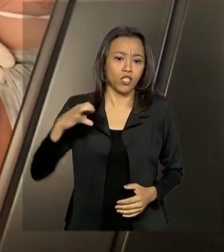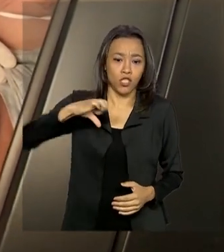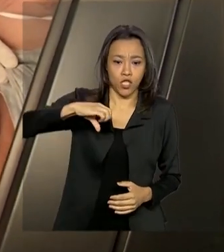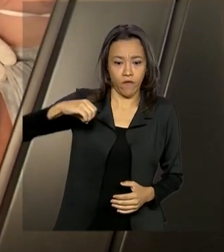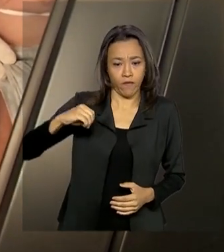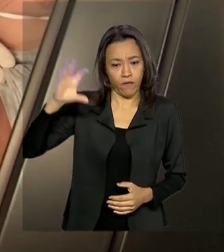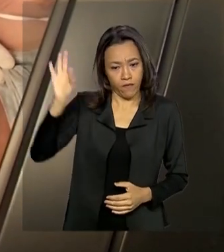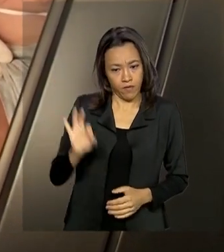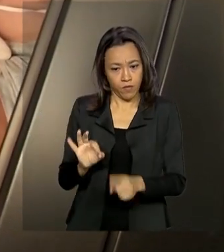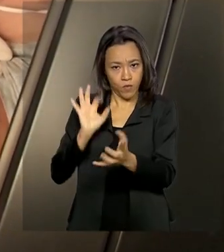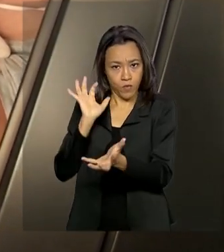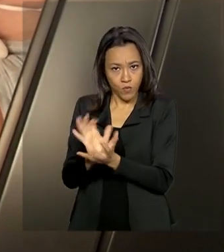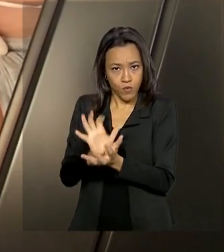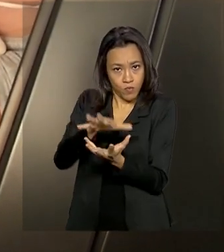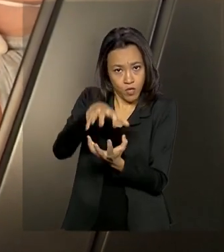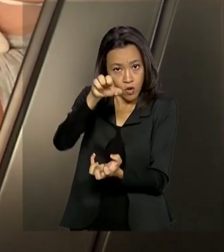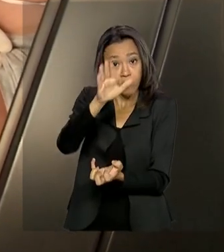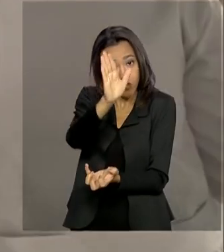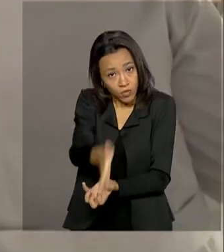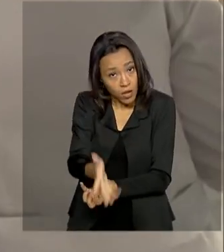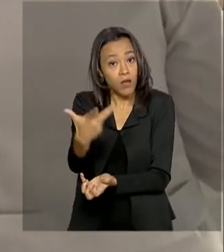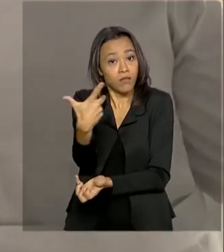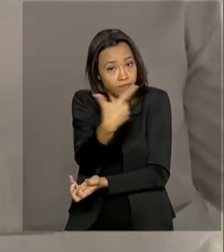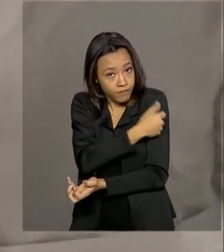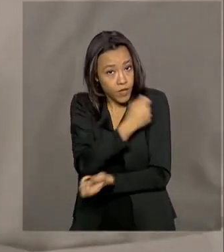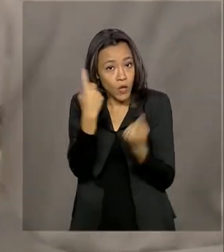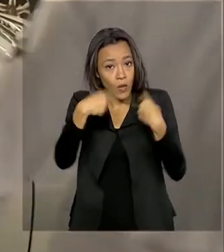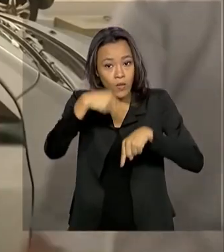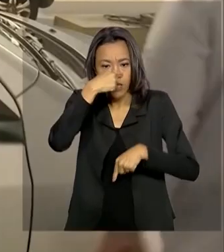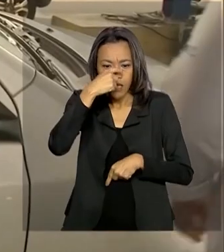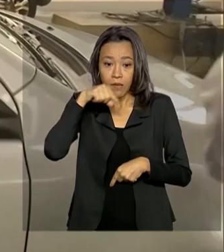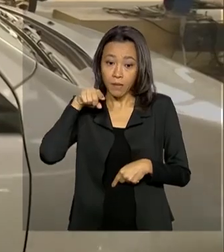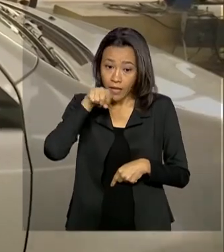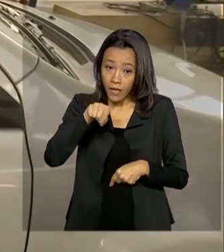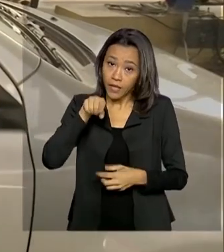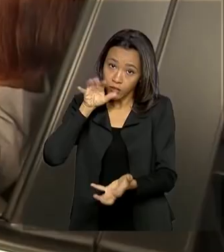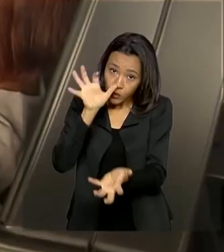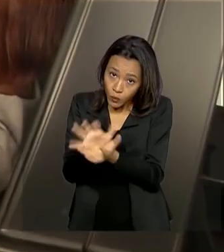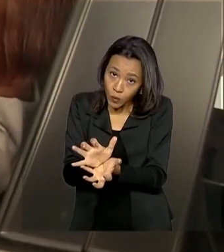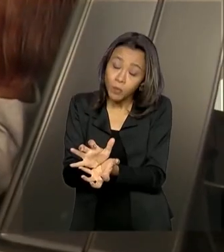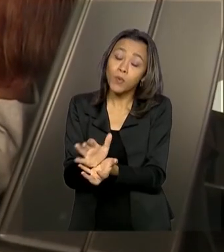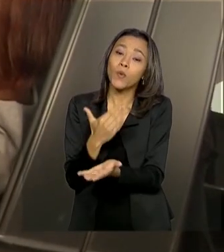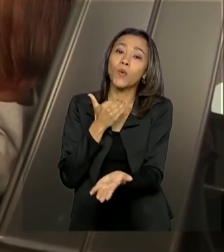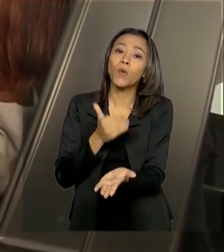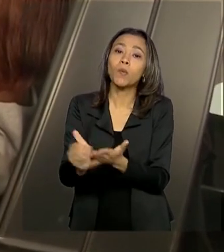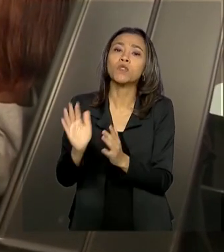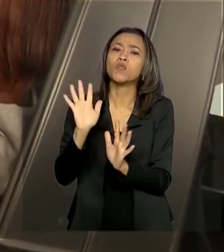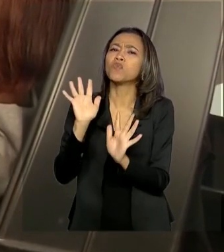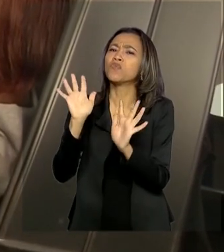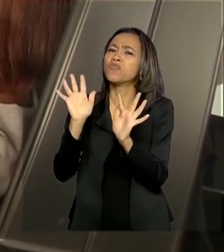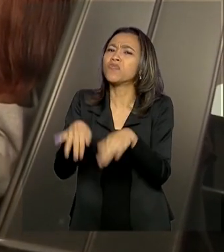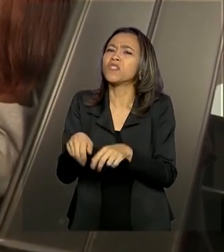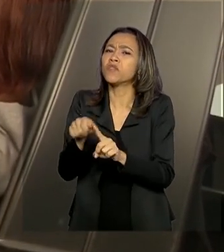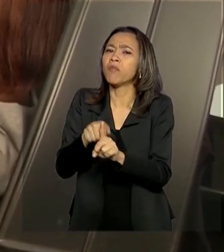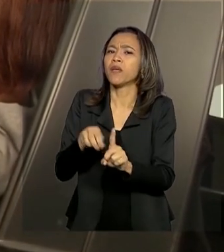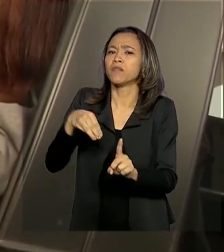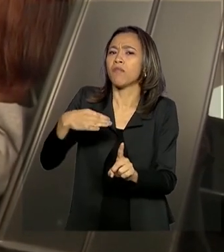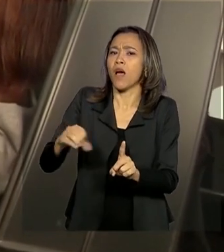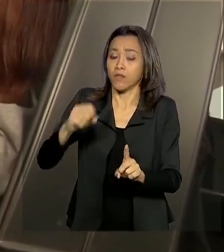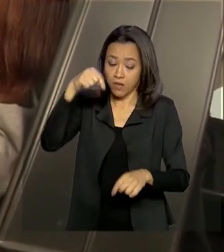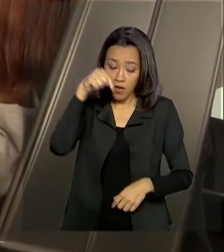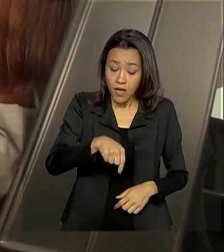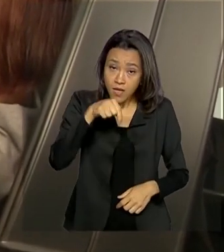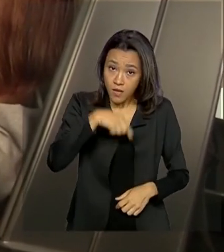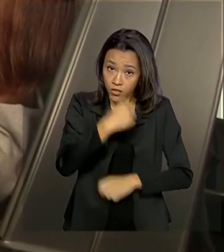idosos já se vacinaram contra a gripe. Para este grupo, a vacinação começou no fim de março. A campanha deste